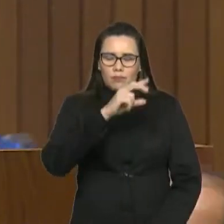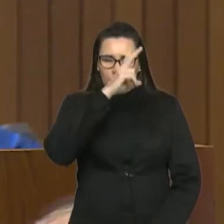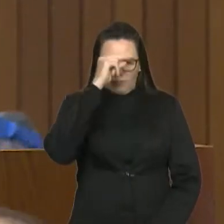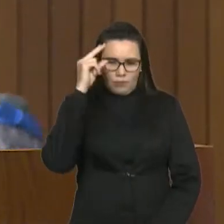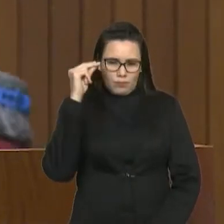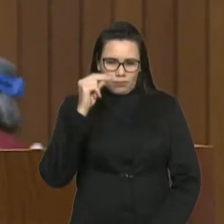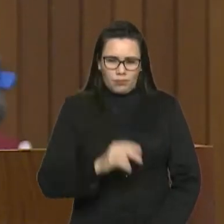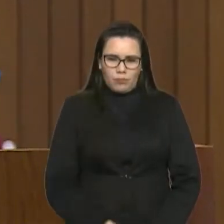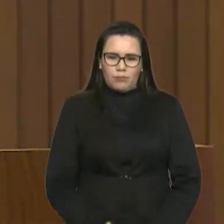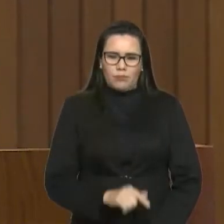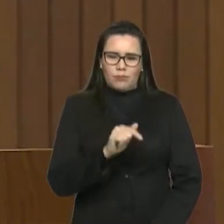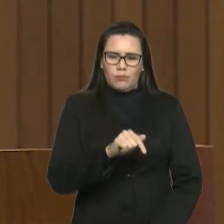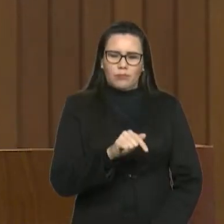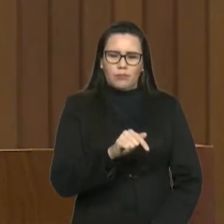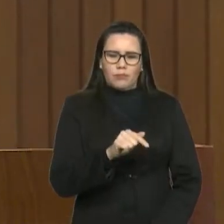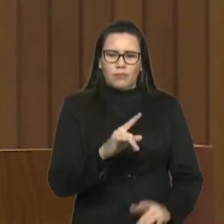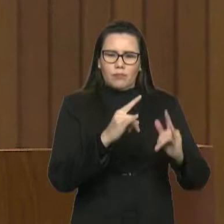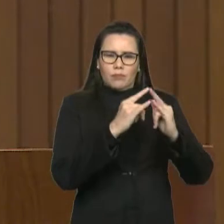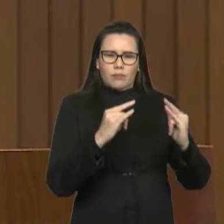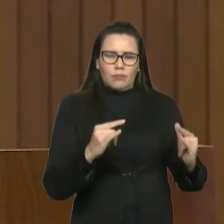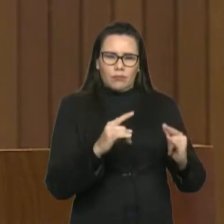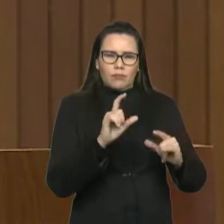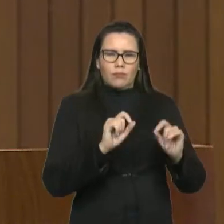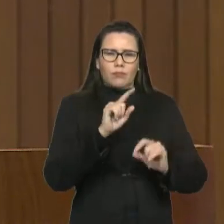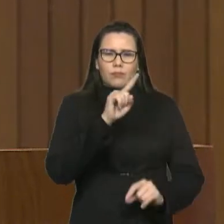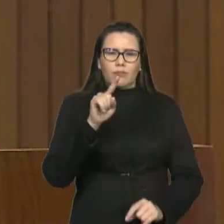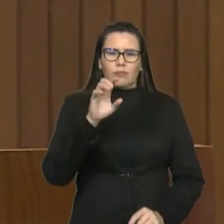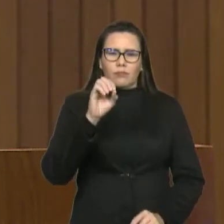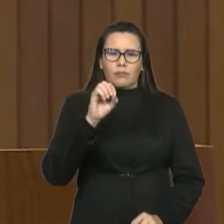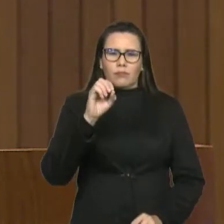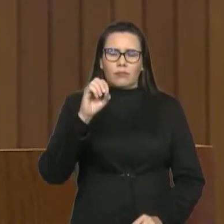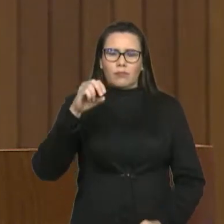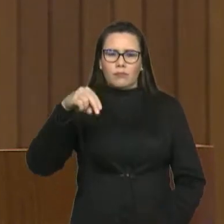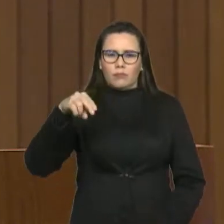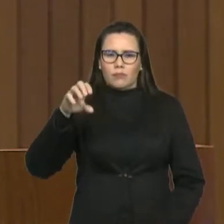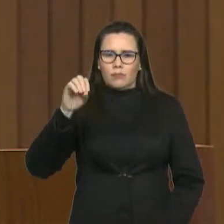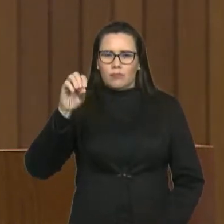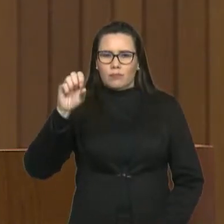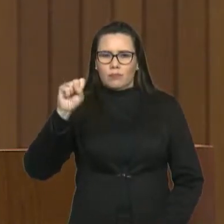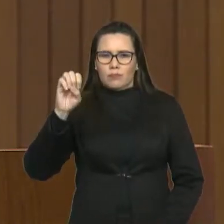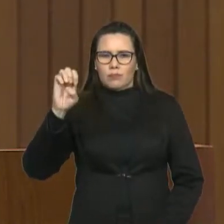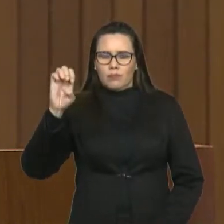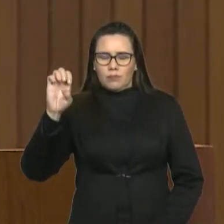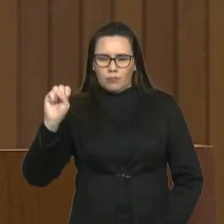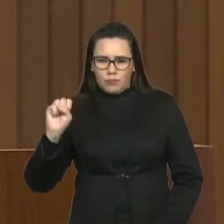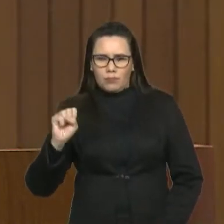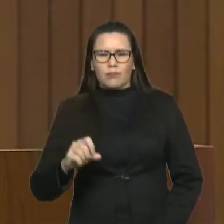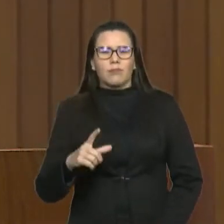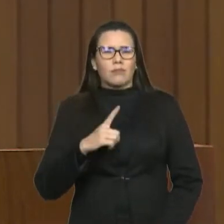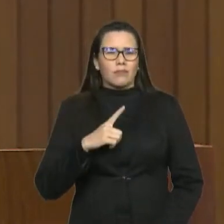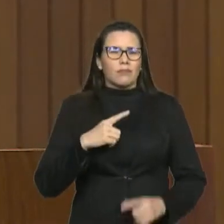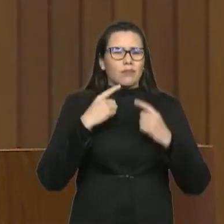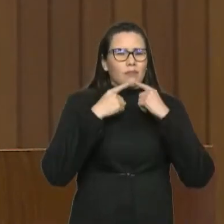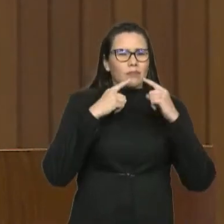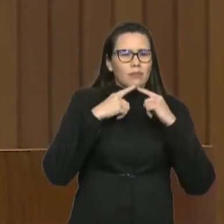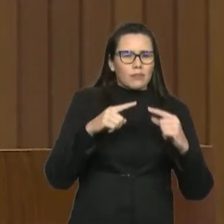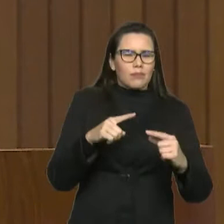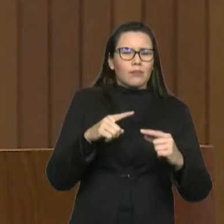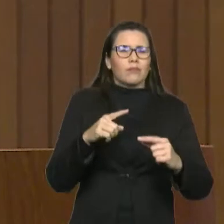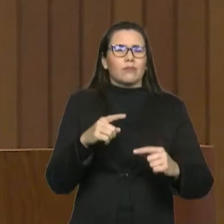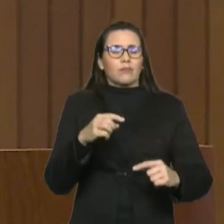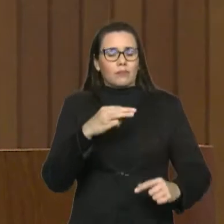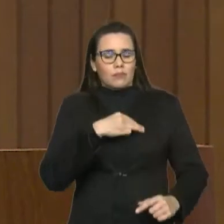de Zoonoses que é fruto de várias denúncias por parte do Ministério Público, por cidadãos e cidadãs dessa